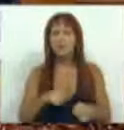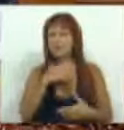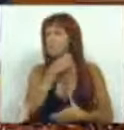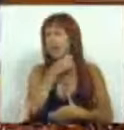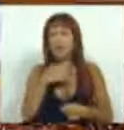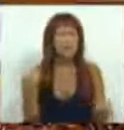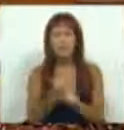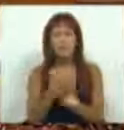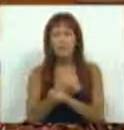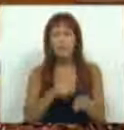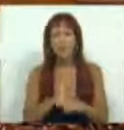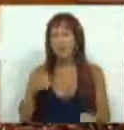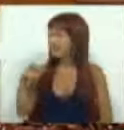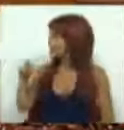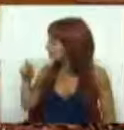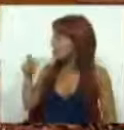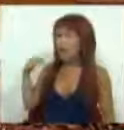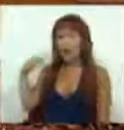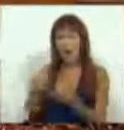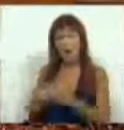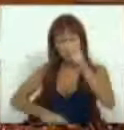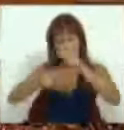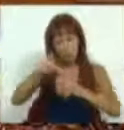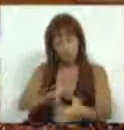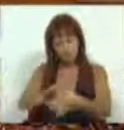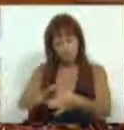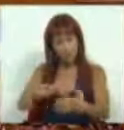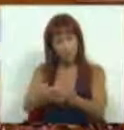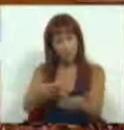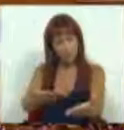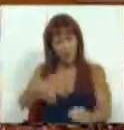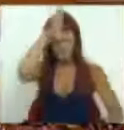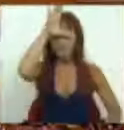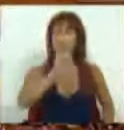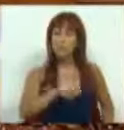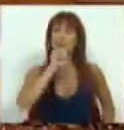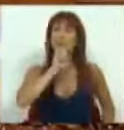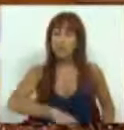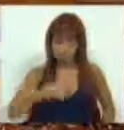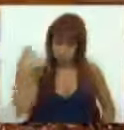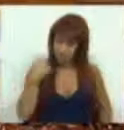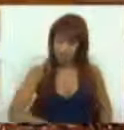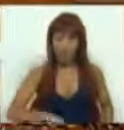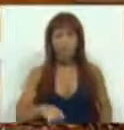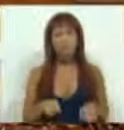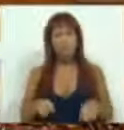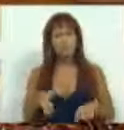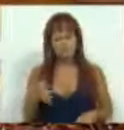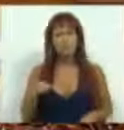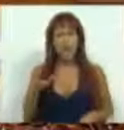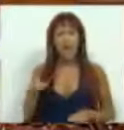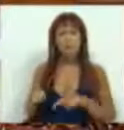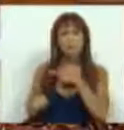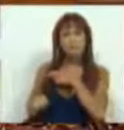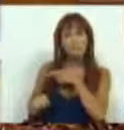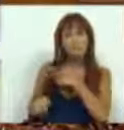colapso de um serviço que levou 30 anos em edificar e consolidar. O Governo pode contar com o Partido